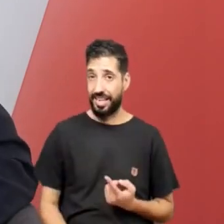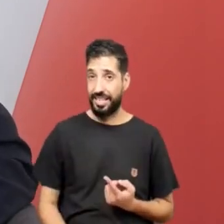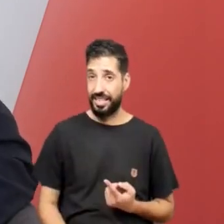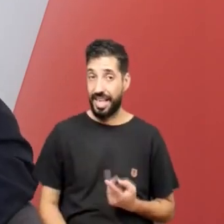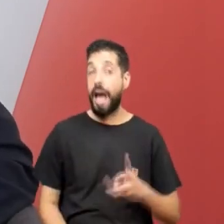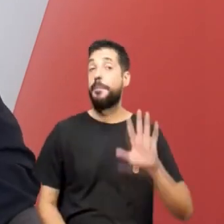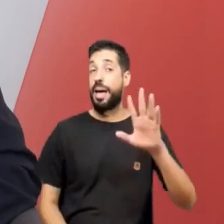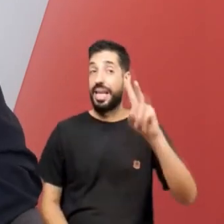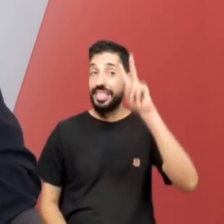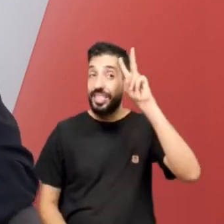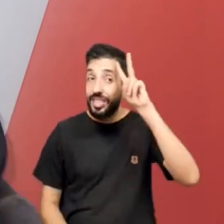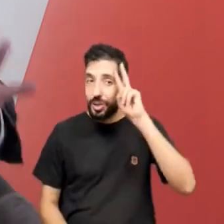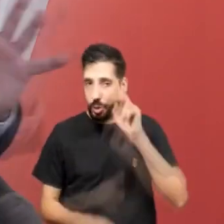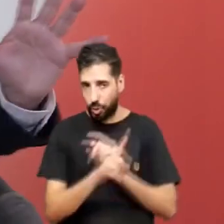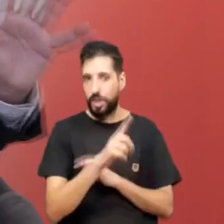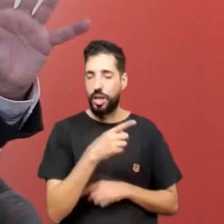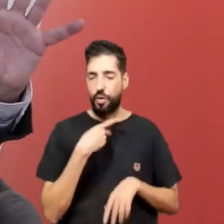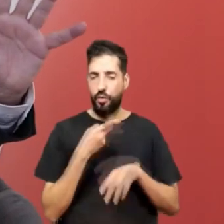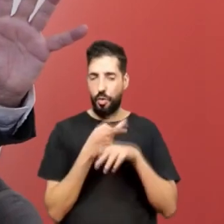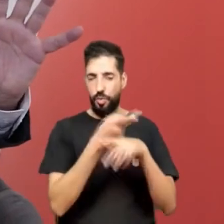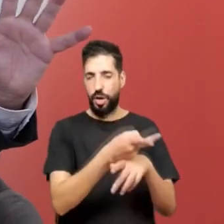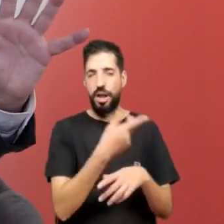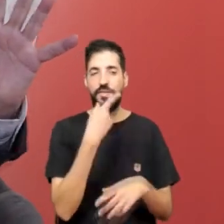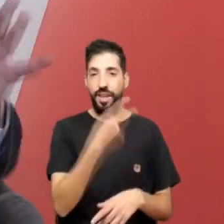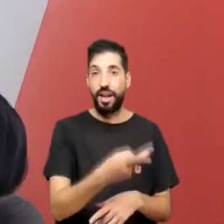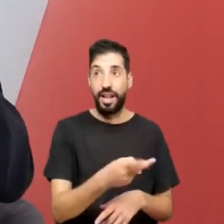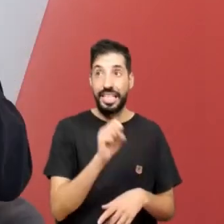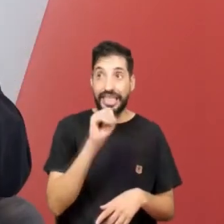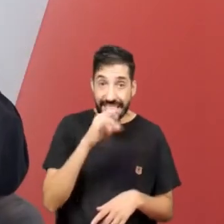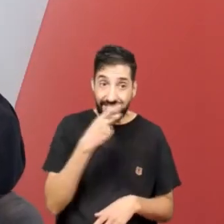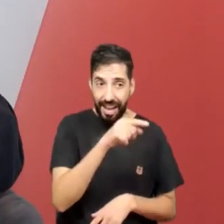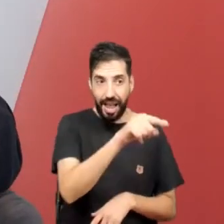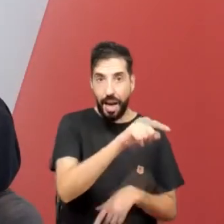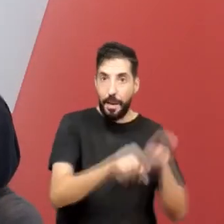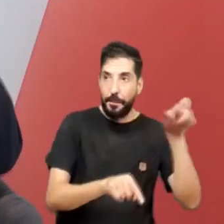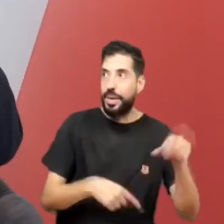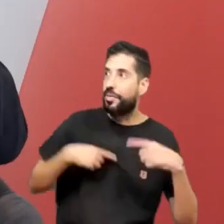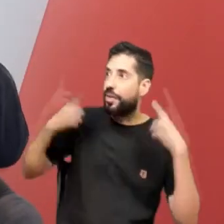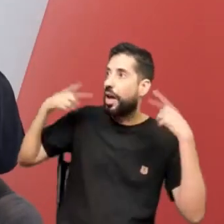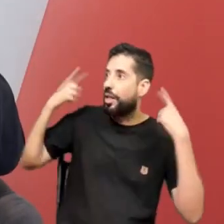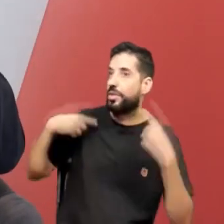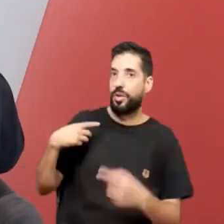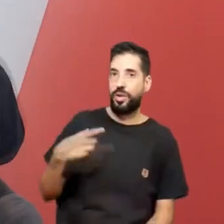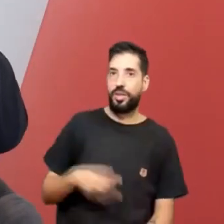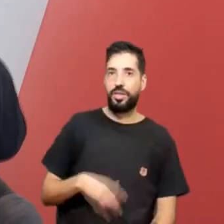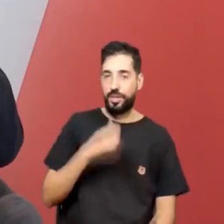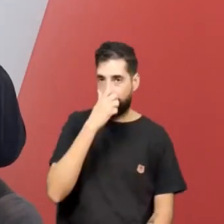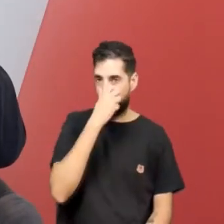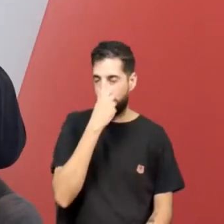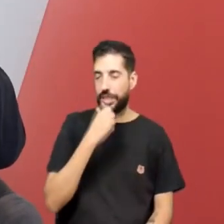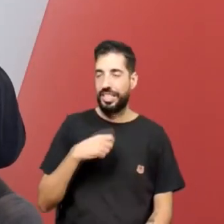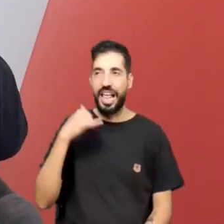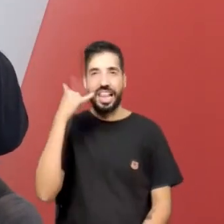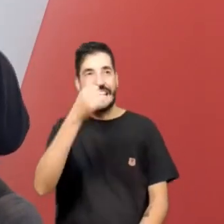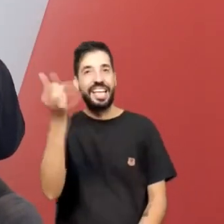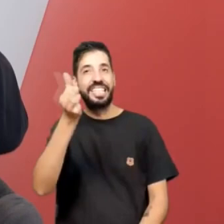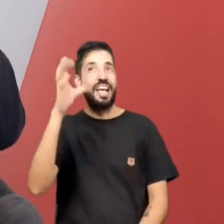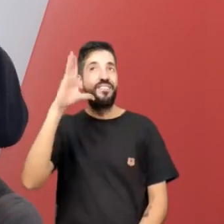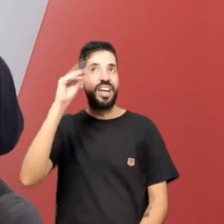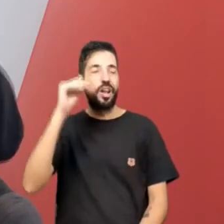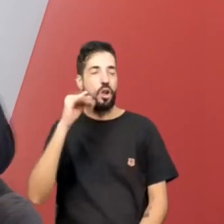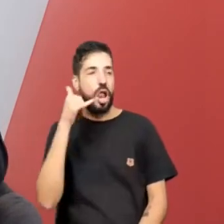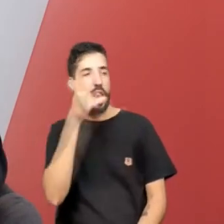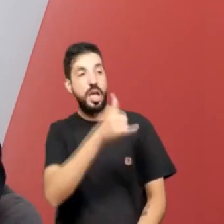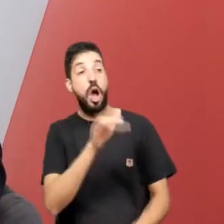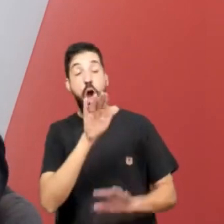eu vou ter que procurar para ter dizer. O cara fica totalmente, né? Tu liga para o cara, sexta de noite, fulano, ó, eu tenho um negócio